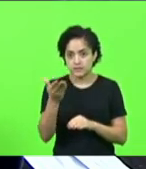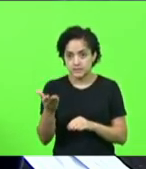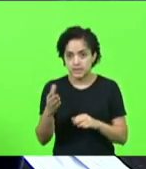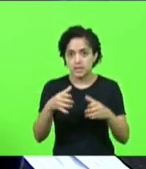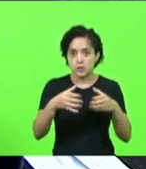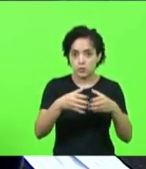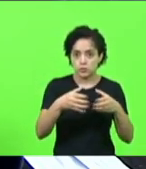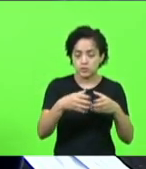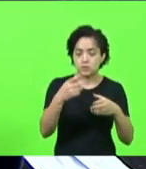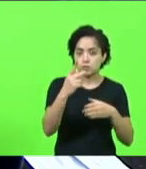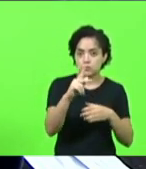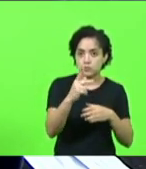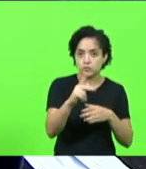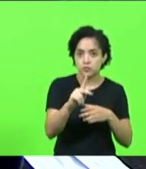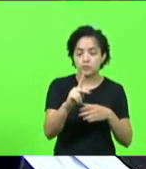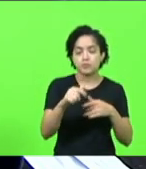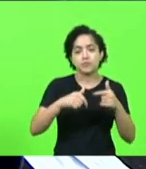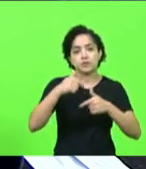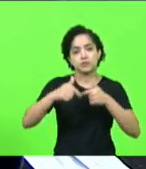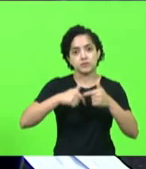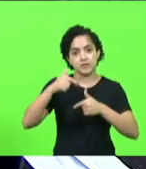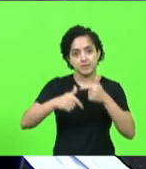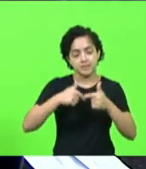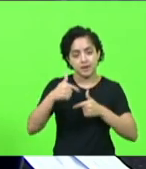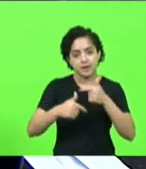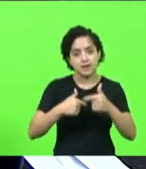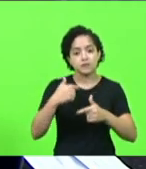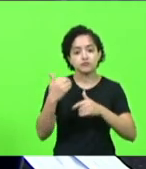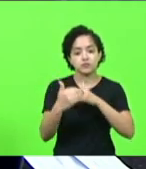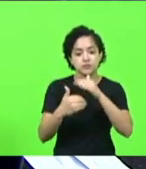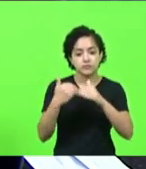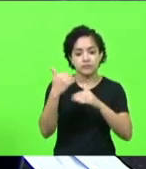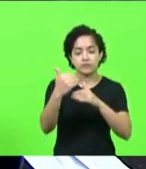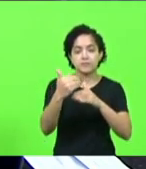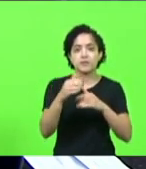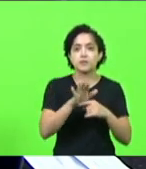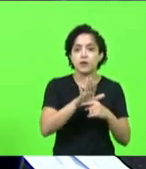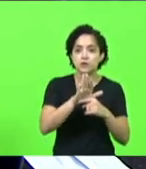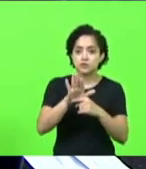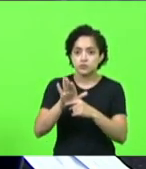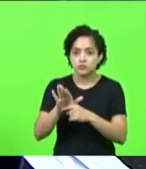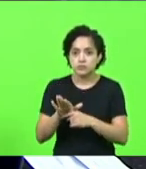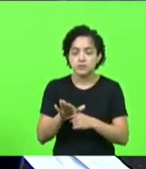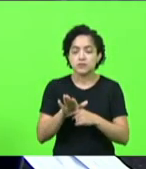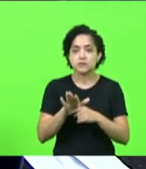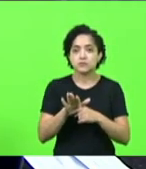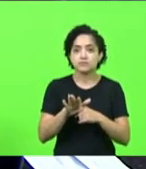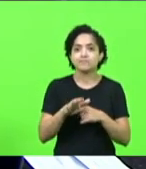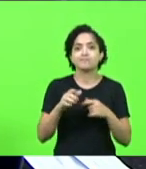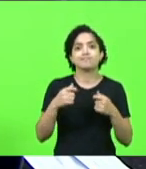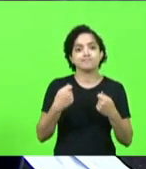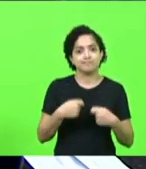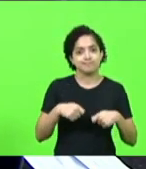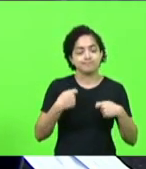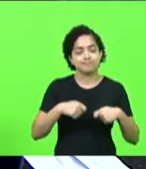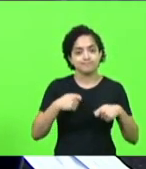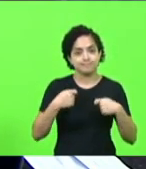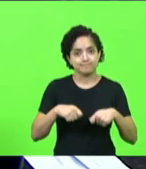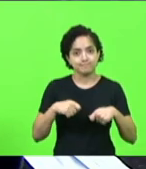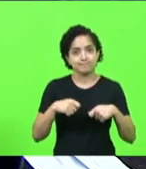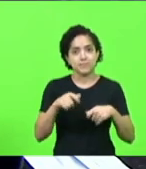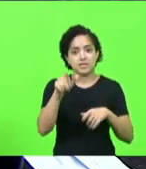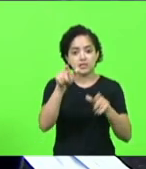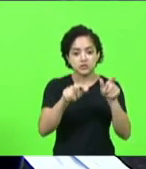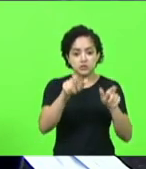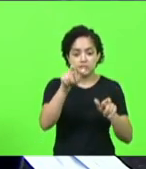a sua equipe pelo trabalho que vem desempenhando fazendo e é assim que nós precisamos mesmo de pessoas